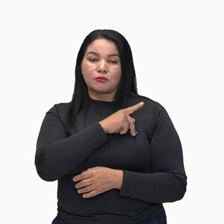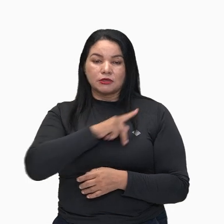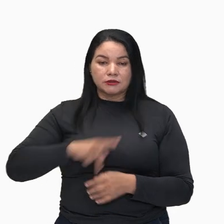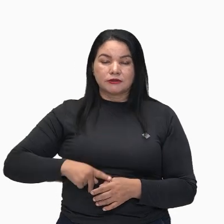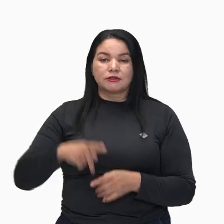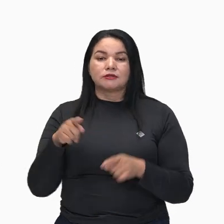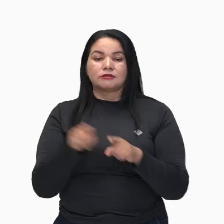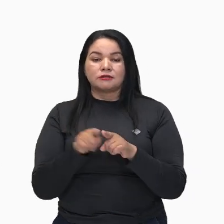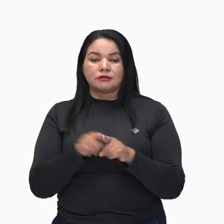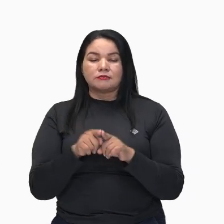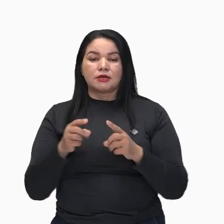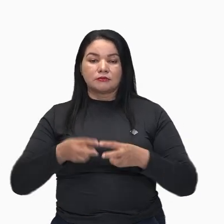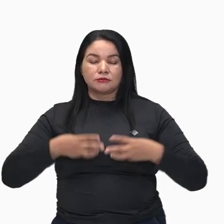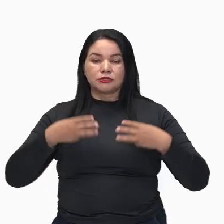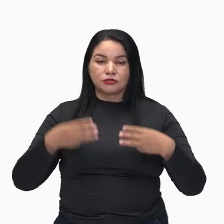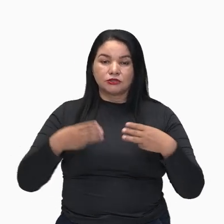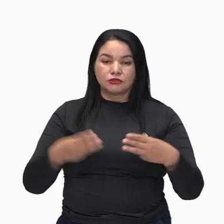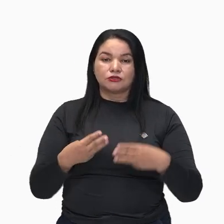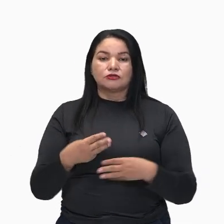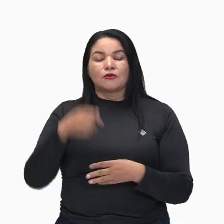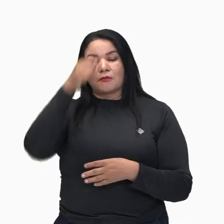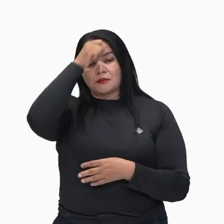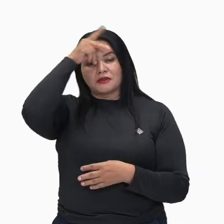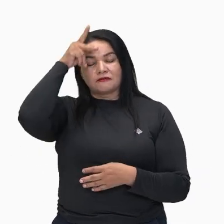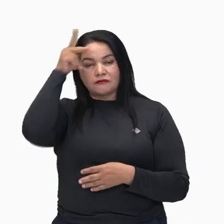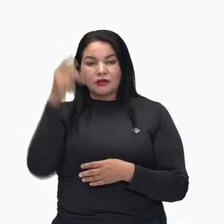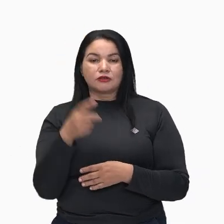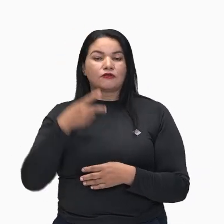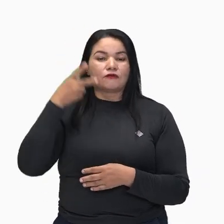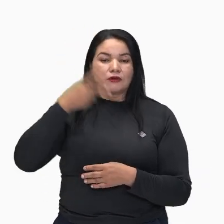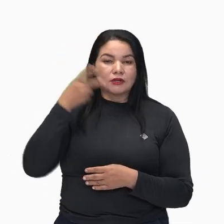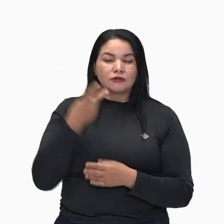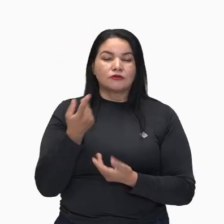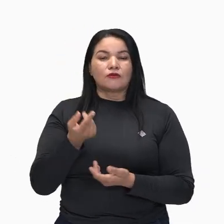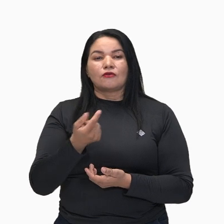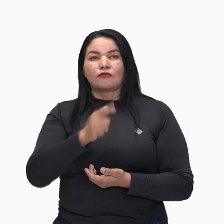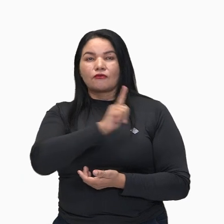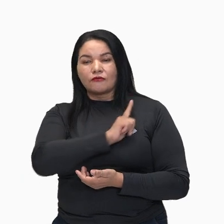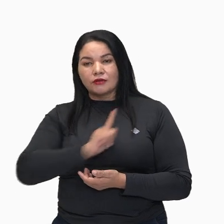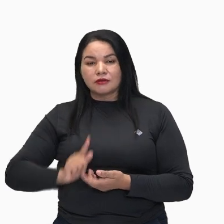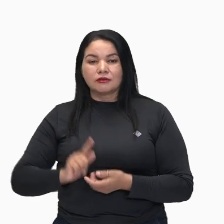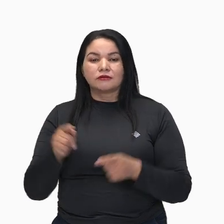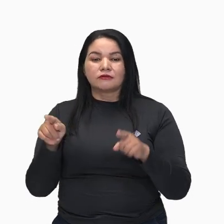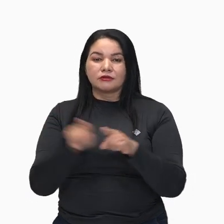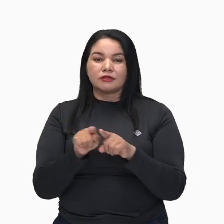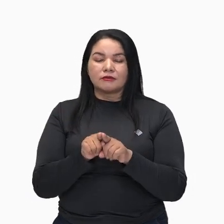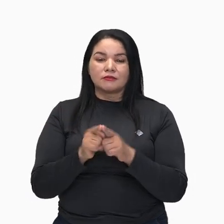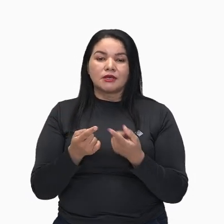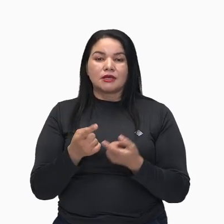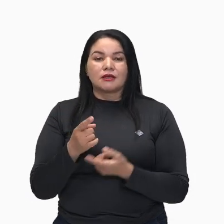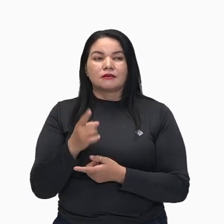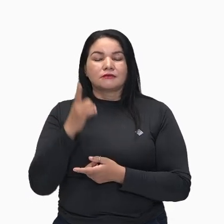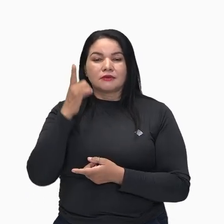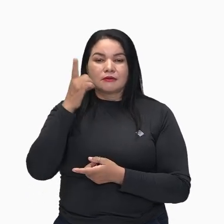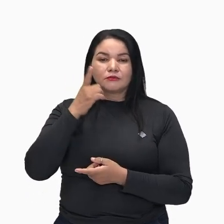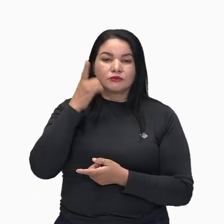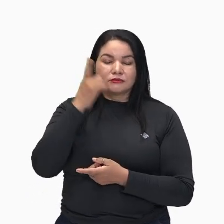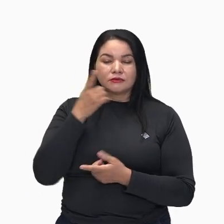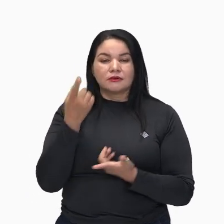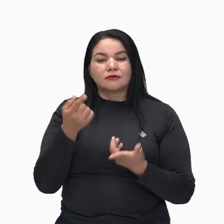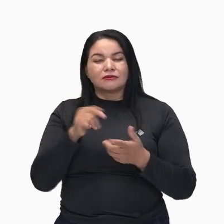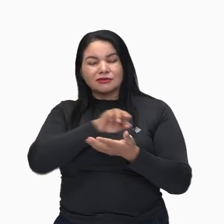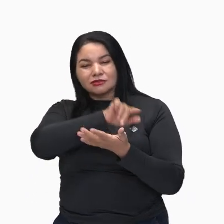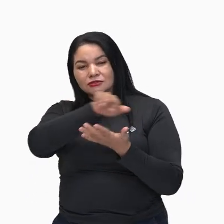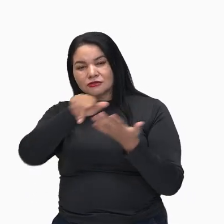vamos ter o prefeito, vereadores, certo? O governador, deputados estaduais, deputados federais. Então pessoas